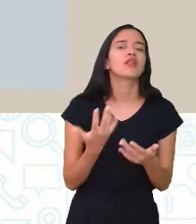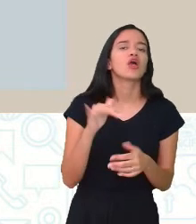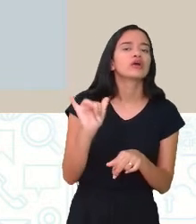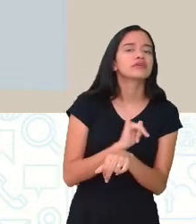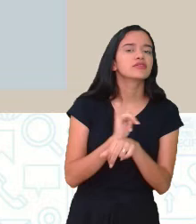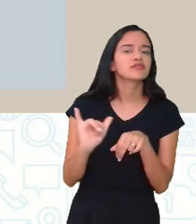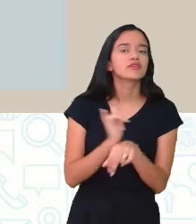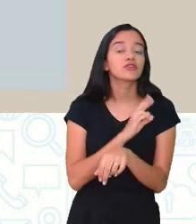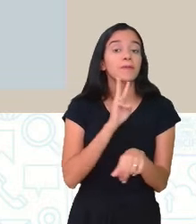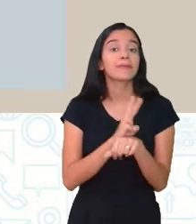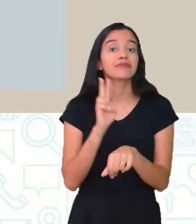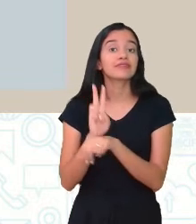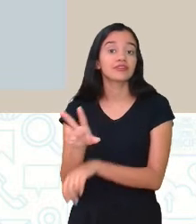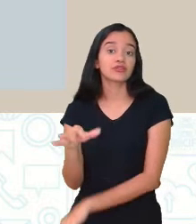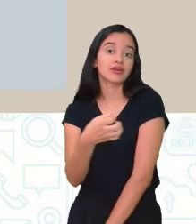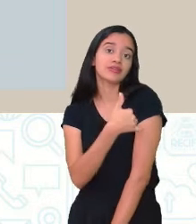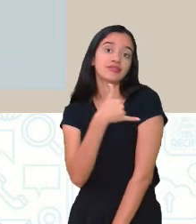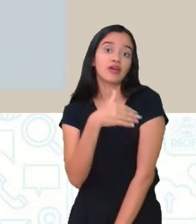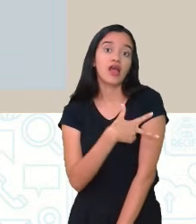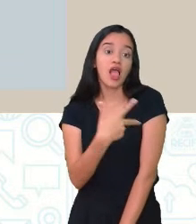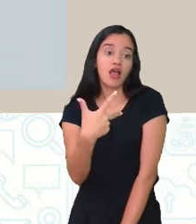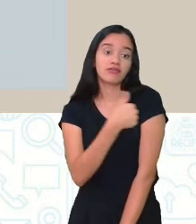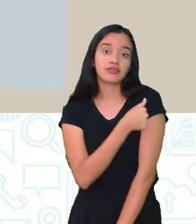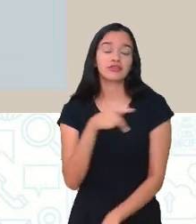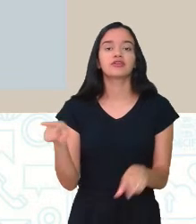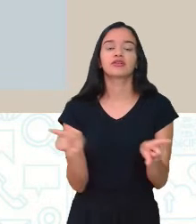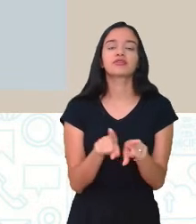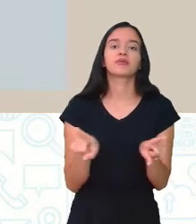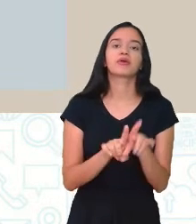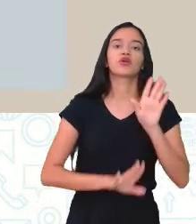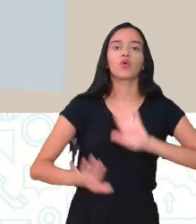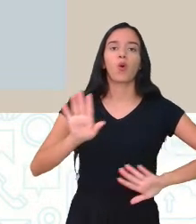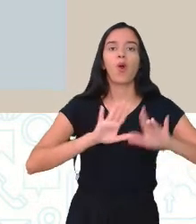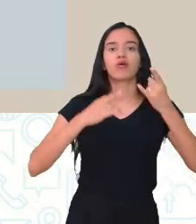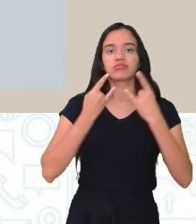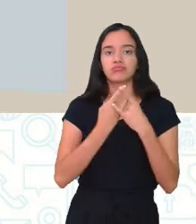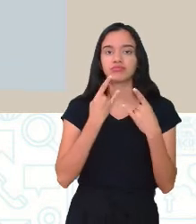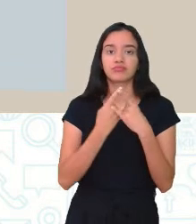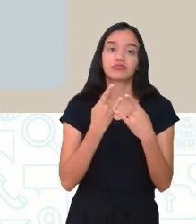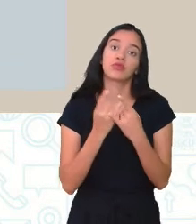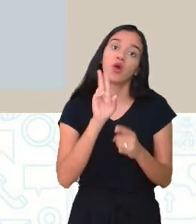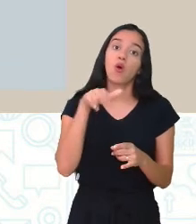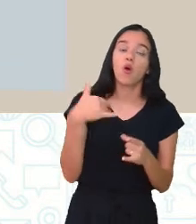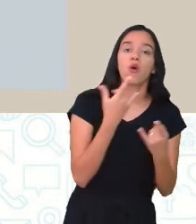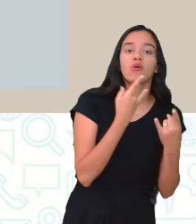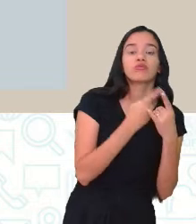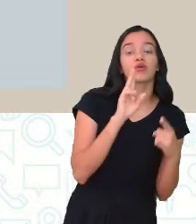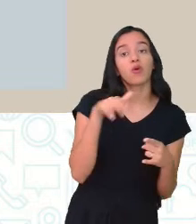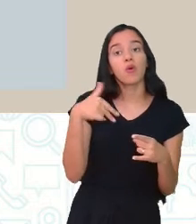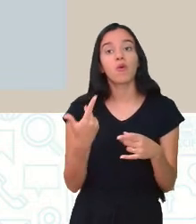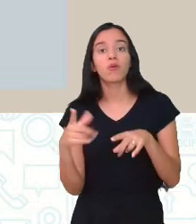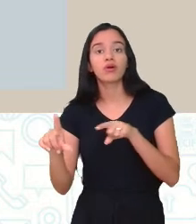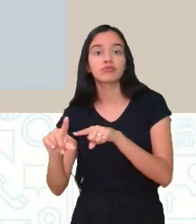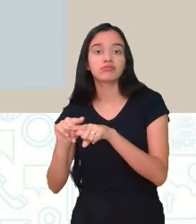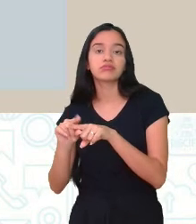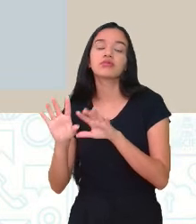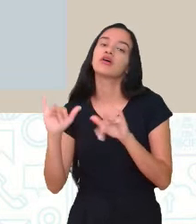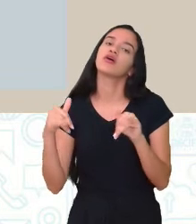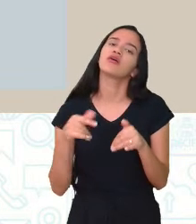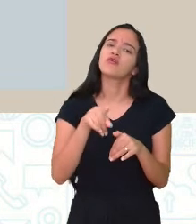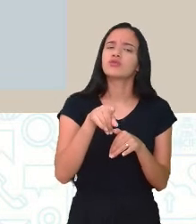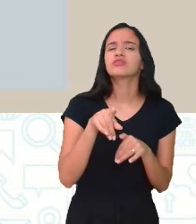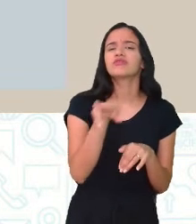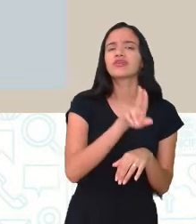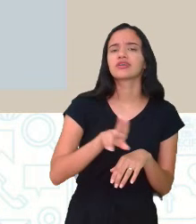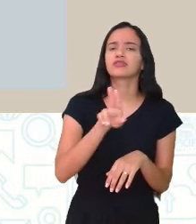prevenção é a vacina e também os cuidados com o uso de preservativos, ou a camisinha masculina ou a feminina. Então,